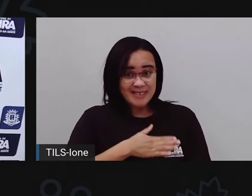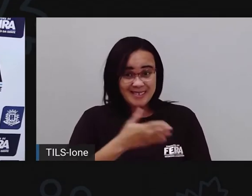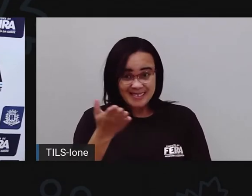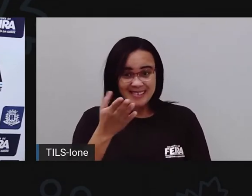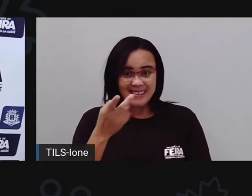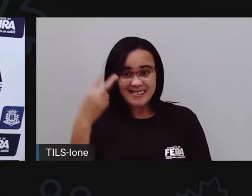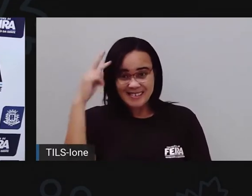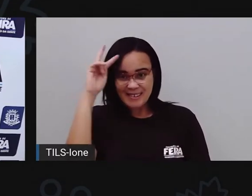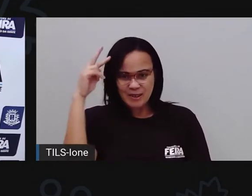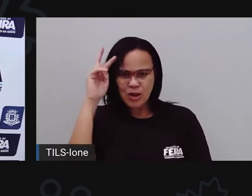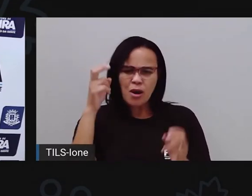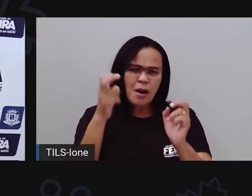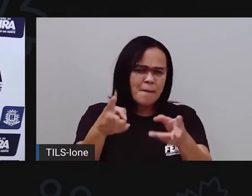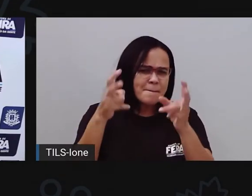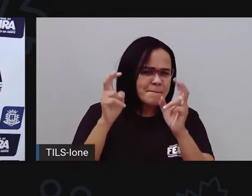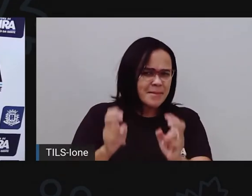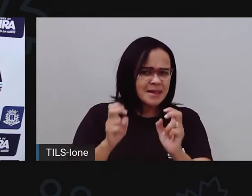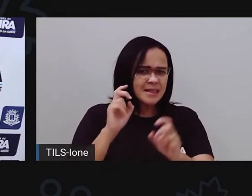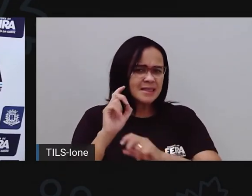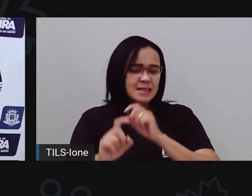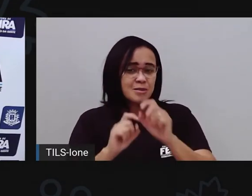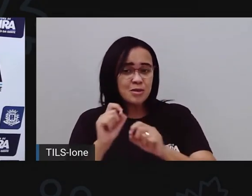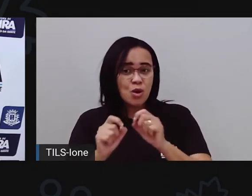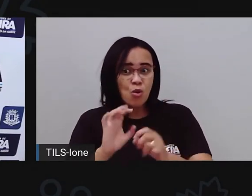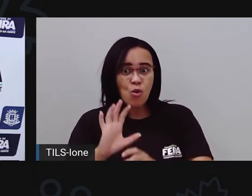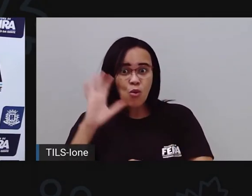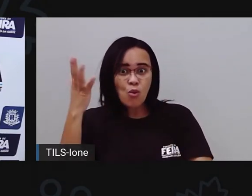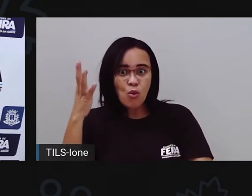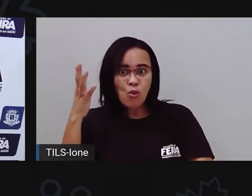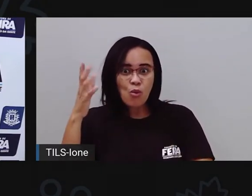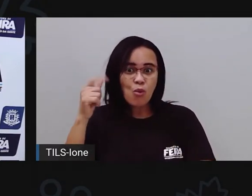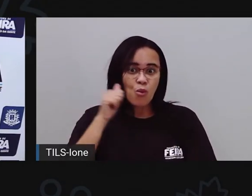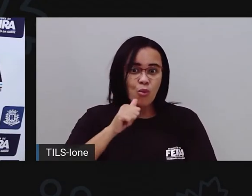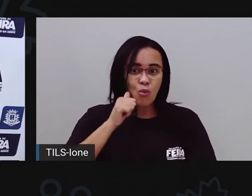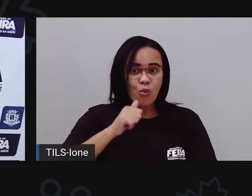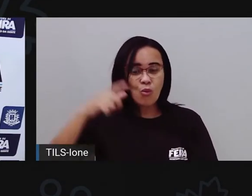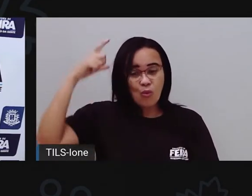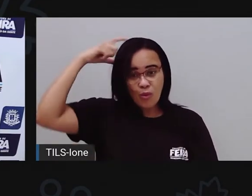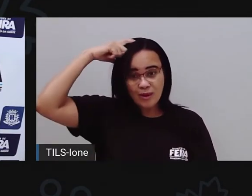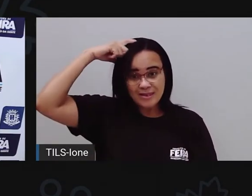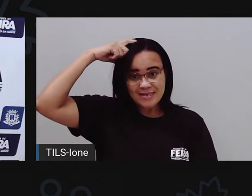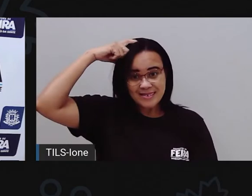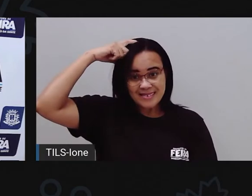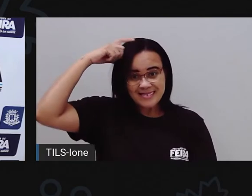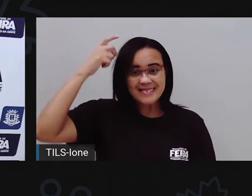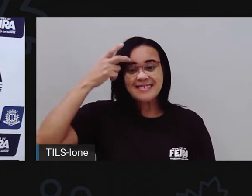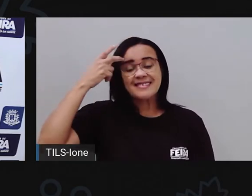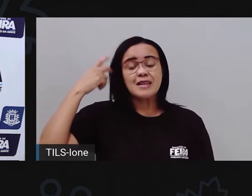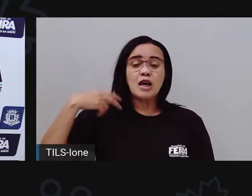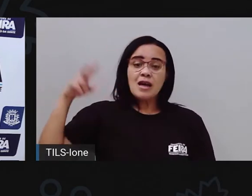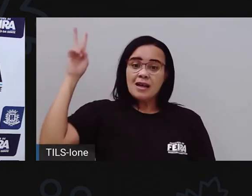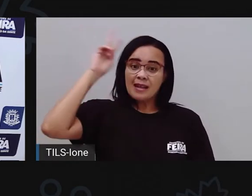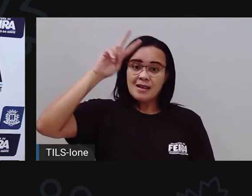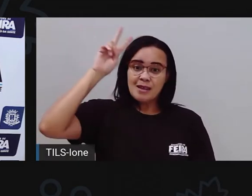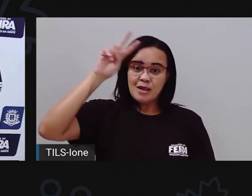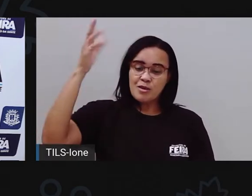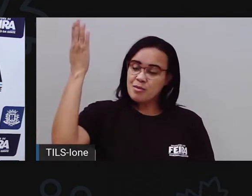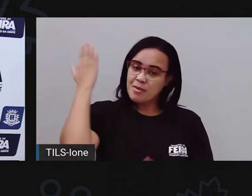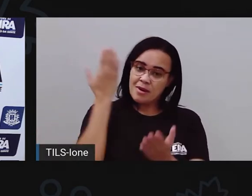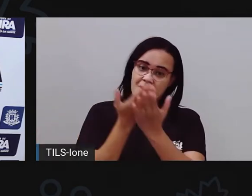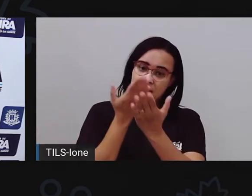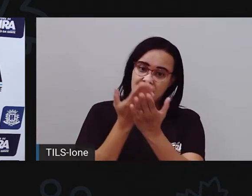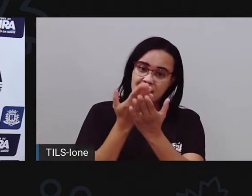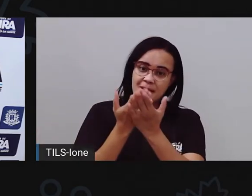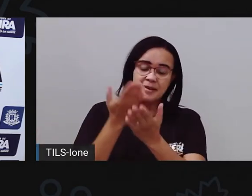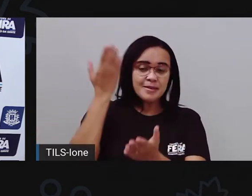Deu para vocês perceberem o que acontece com a princesa, né? Lembram que na aula anterior, aquela aula que nós